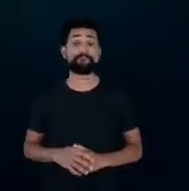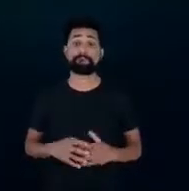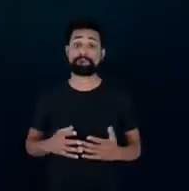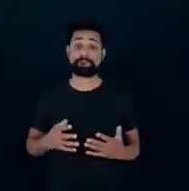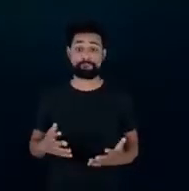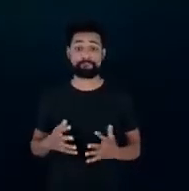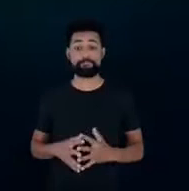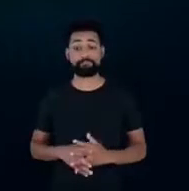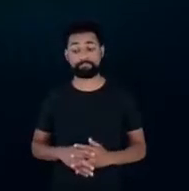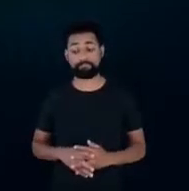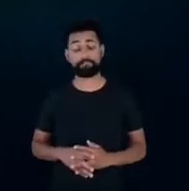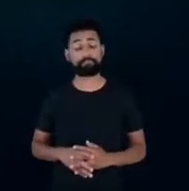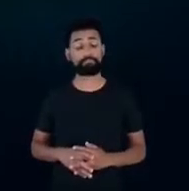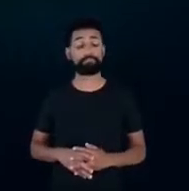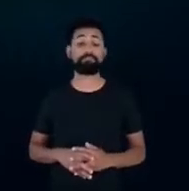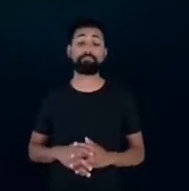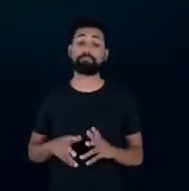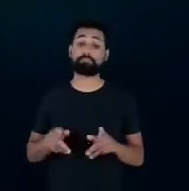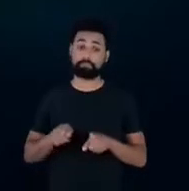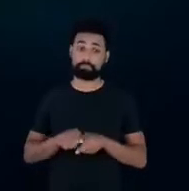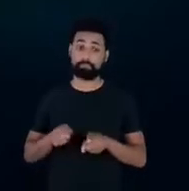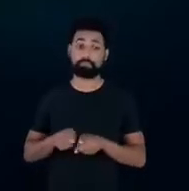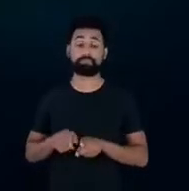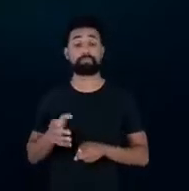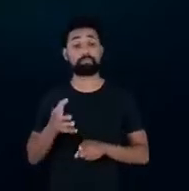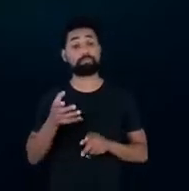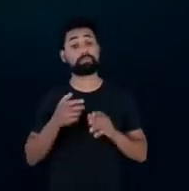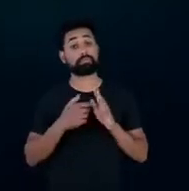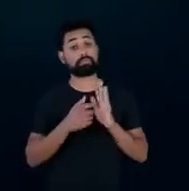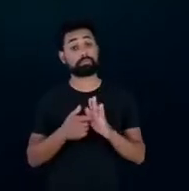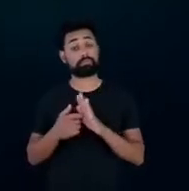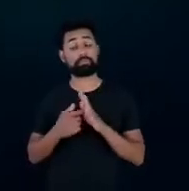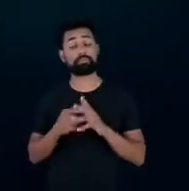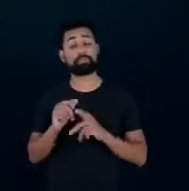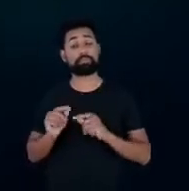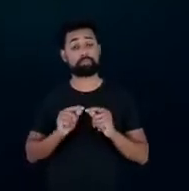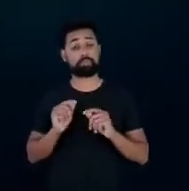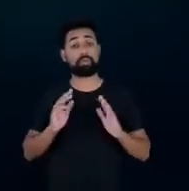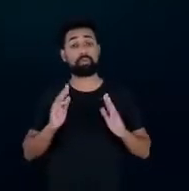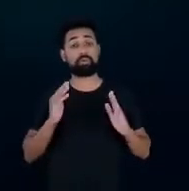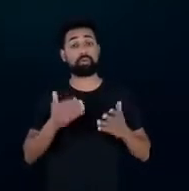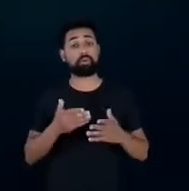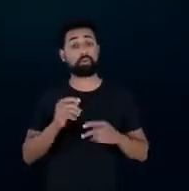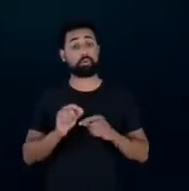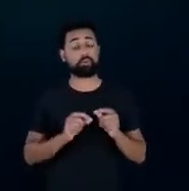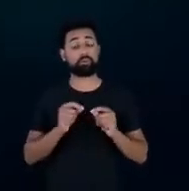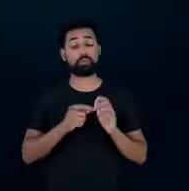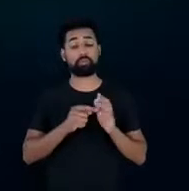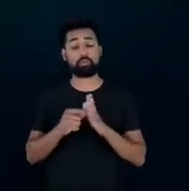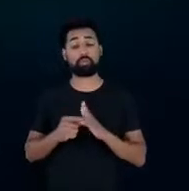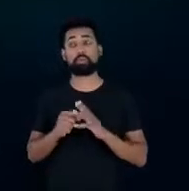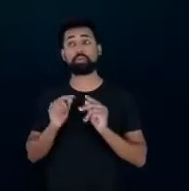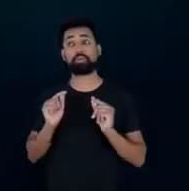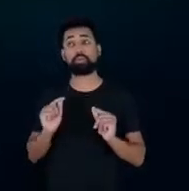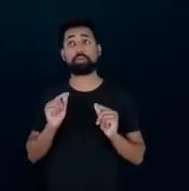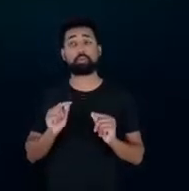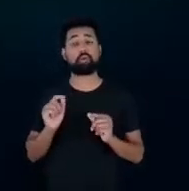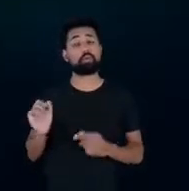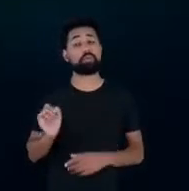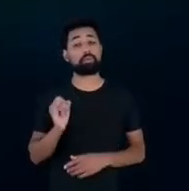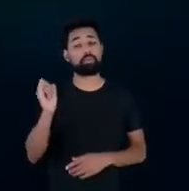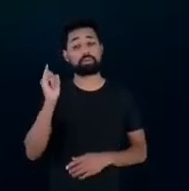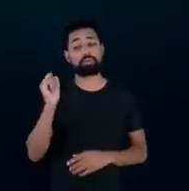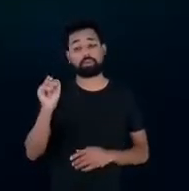e por fim eu também queria trazer dado o foco do Cetenel eu também quis trazer a importância da